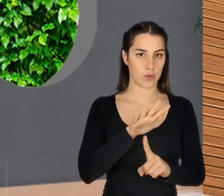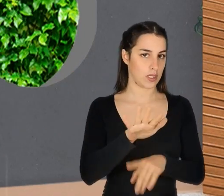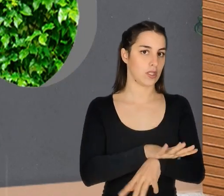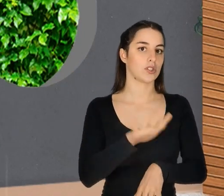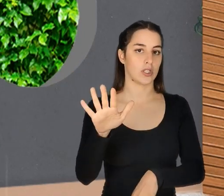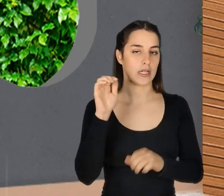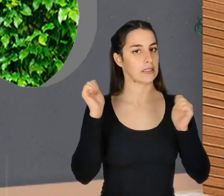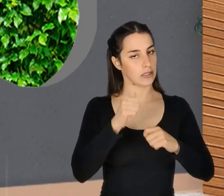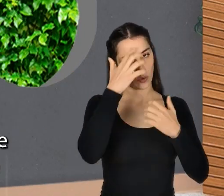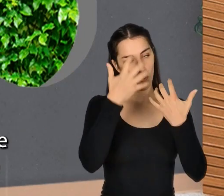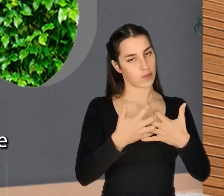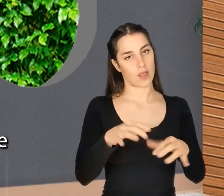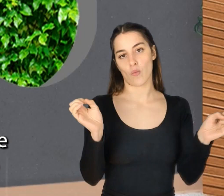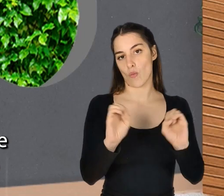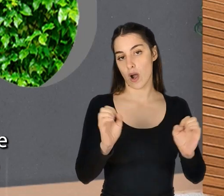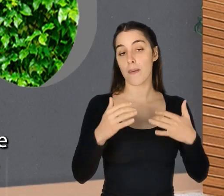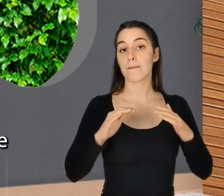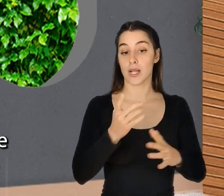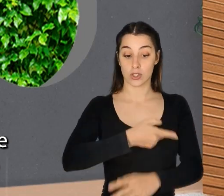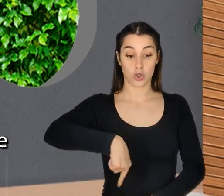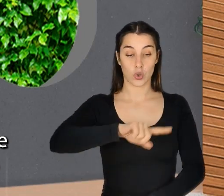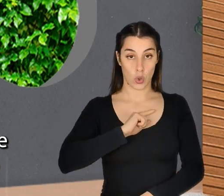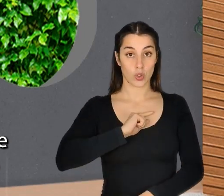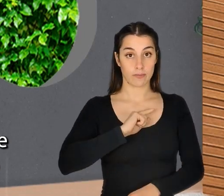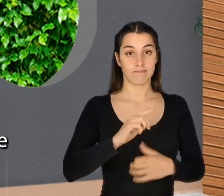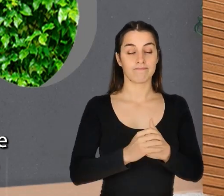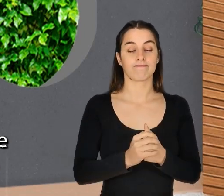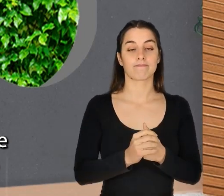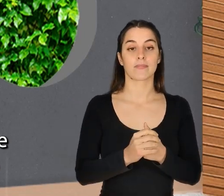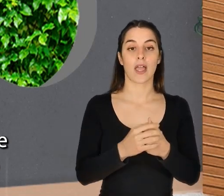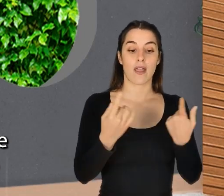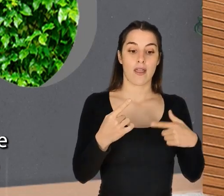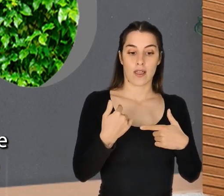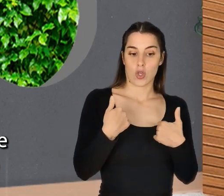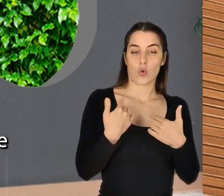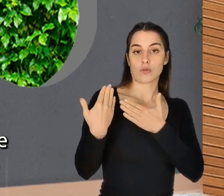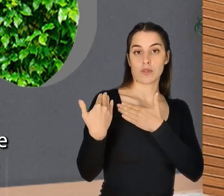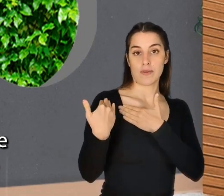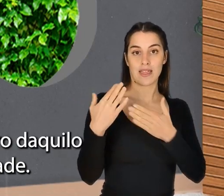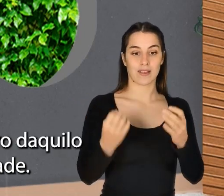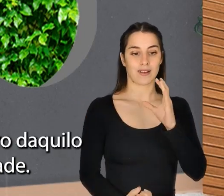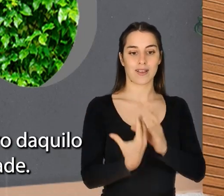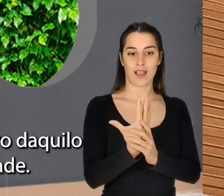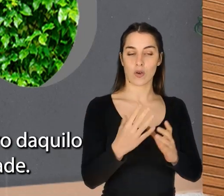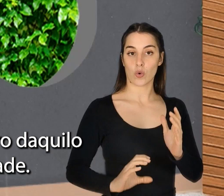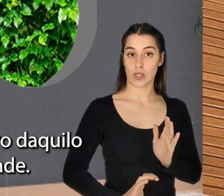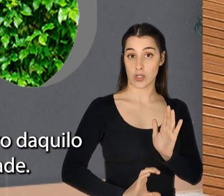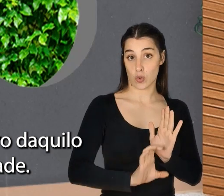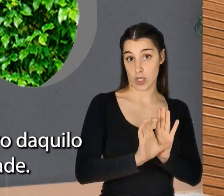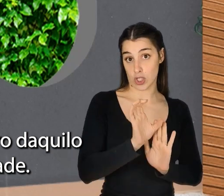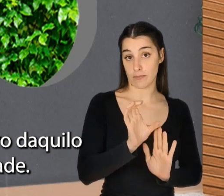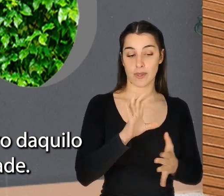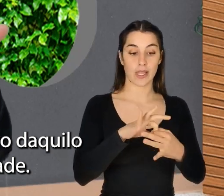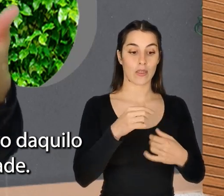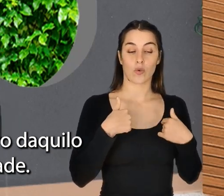influência externa. Mas o nosso papel é preponderante em eu assumir a responsabilidade por criar as condições